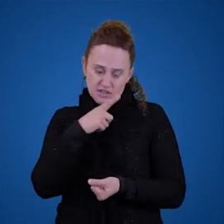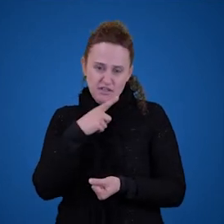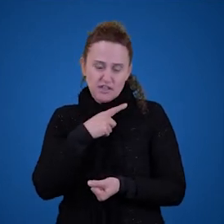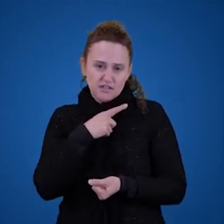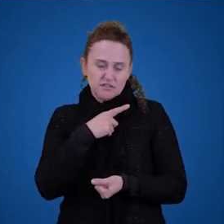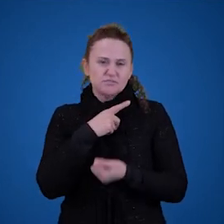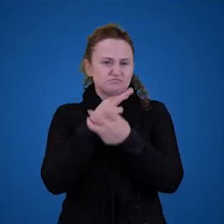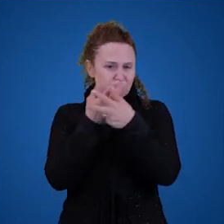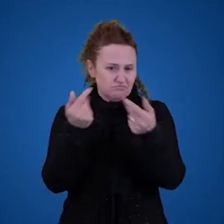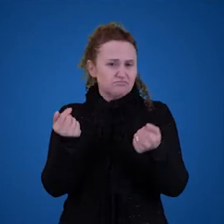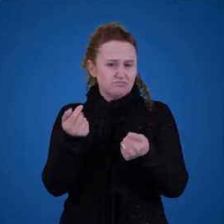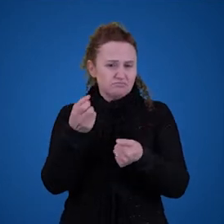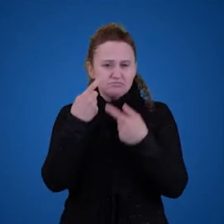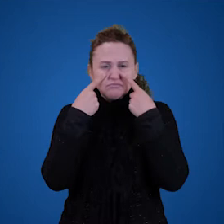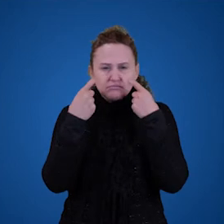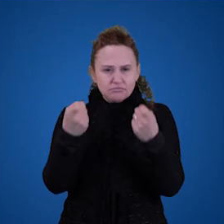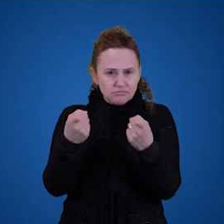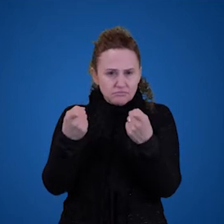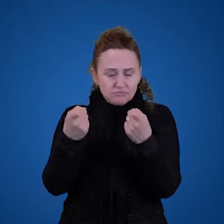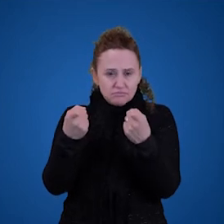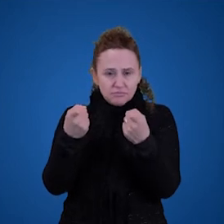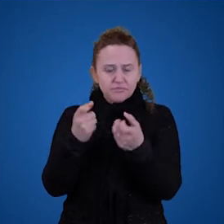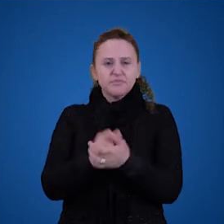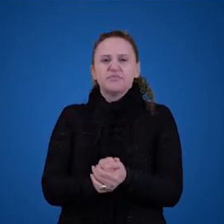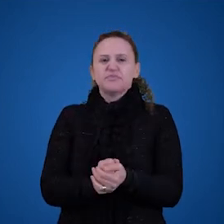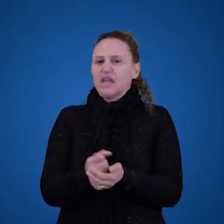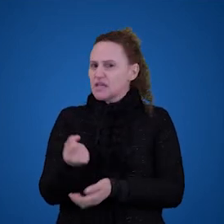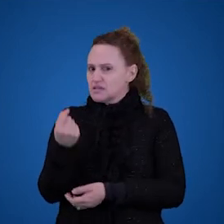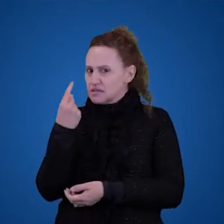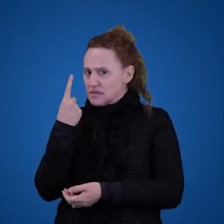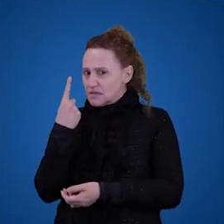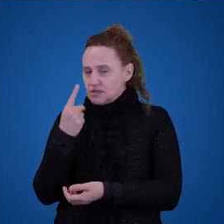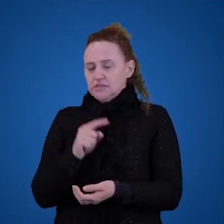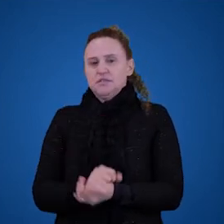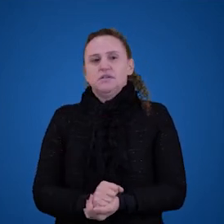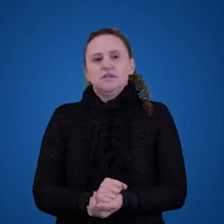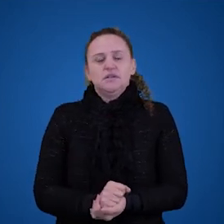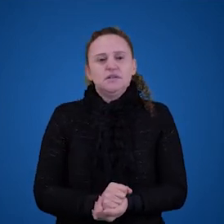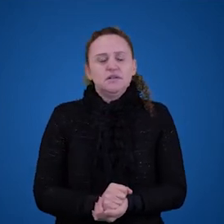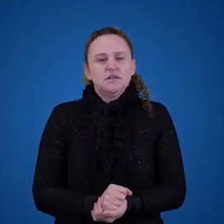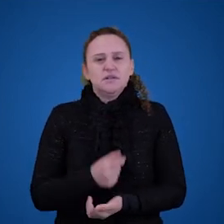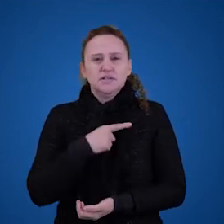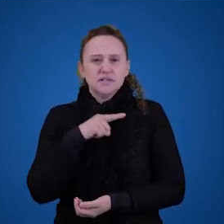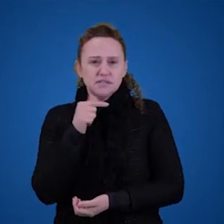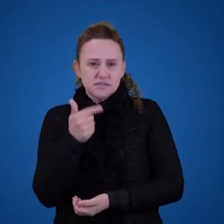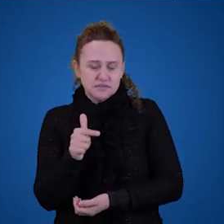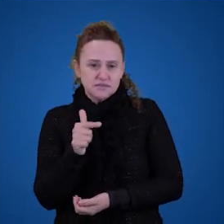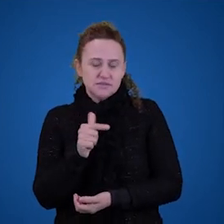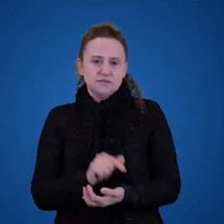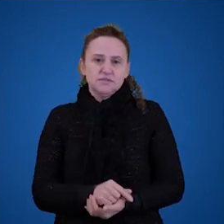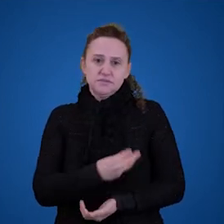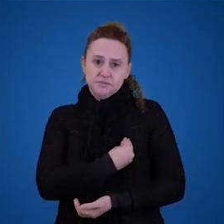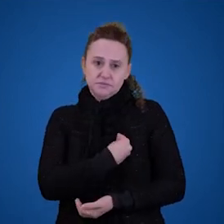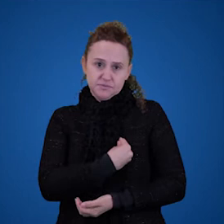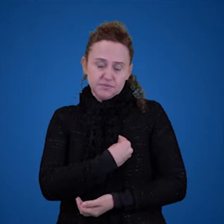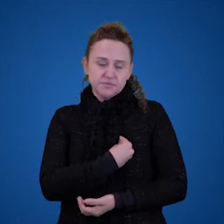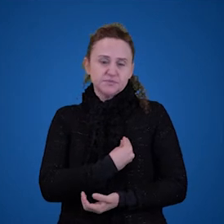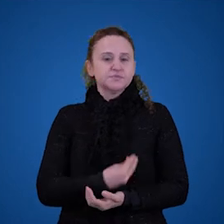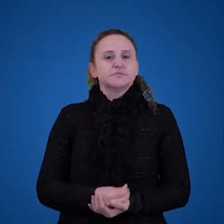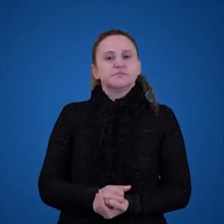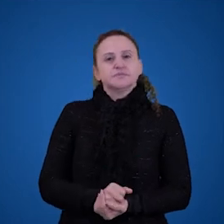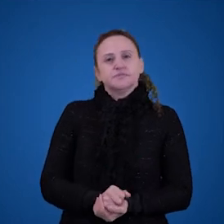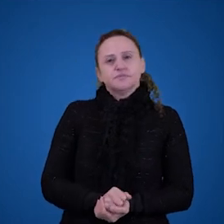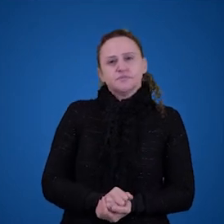e, se você parar para pensar bem, bastante estranho, que a gente fala de coisas que não existem como se elas existissem. Certo?